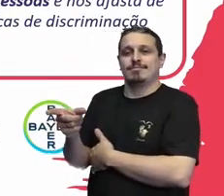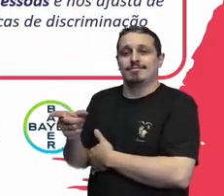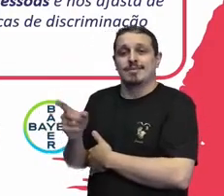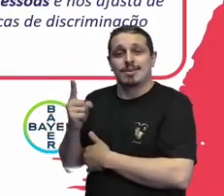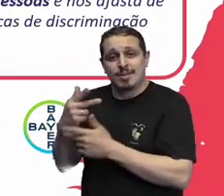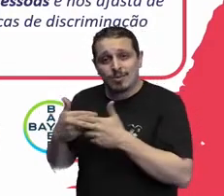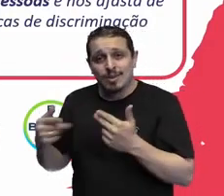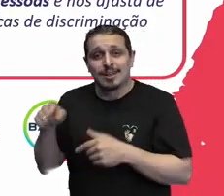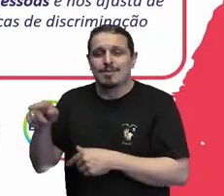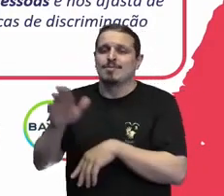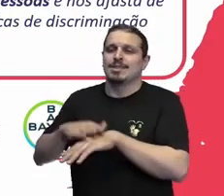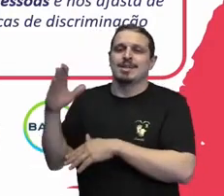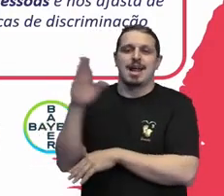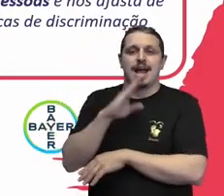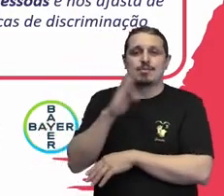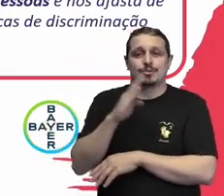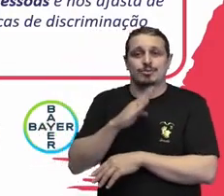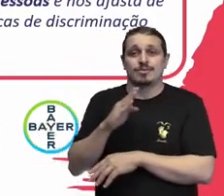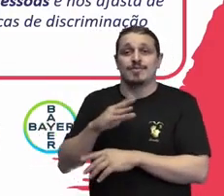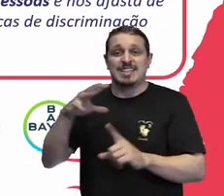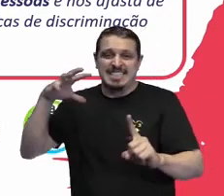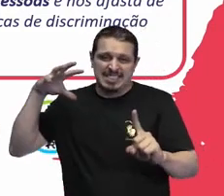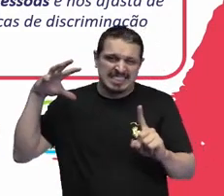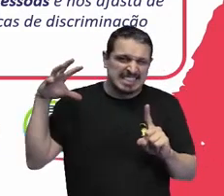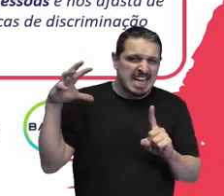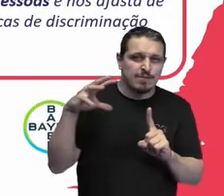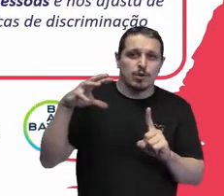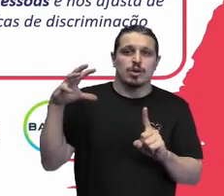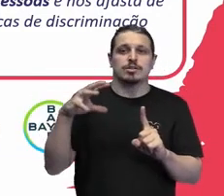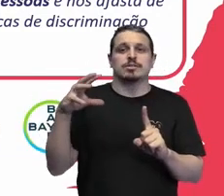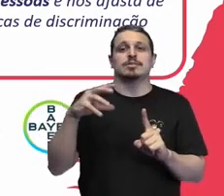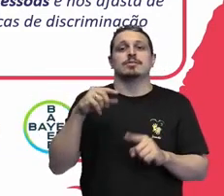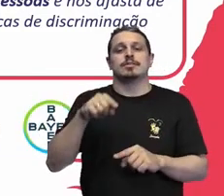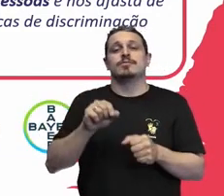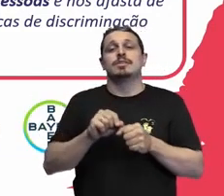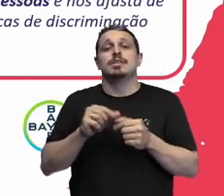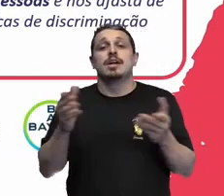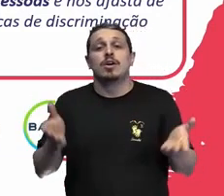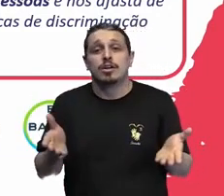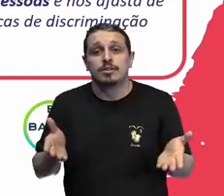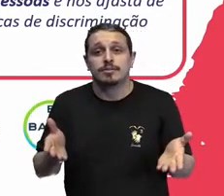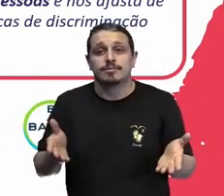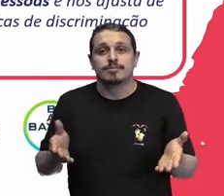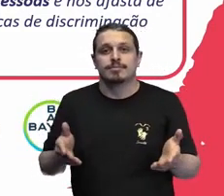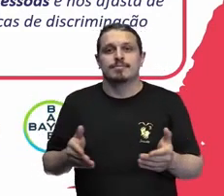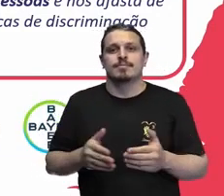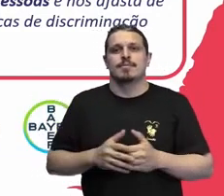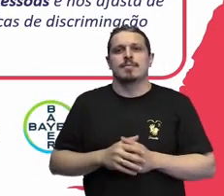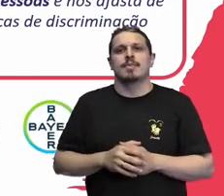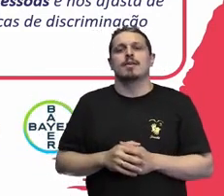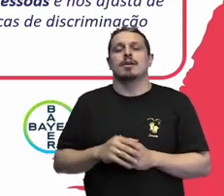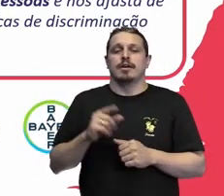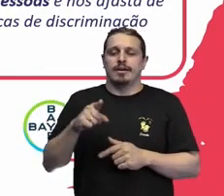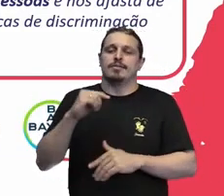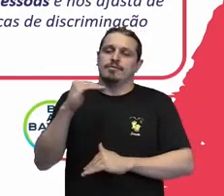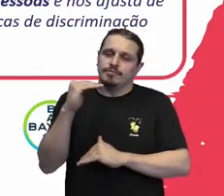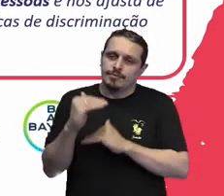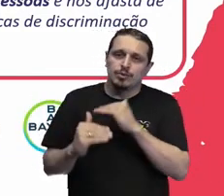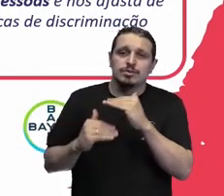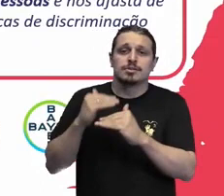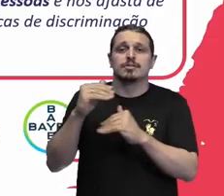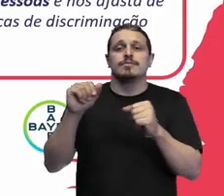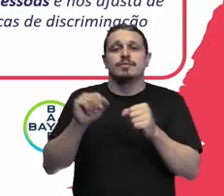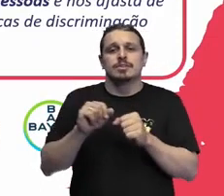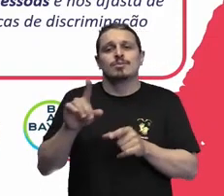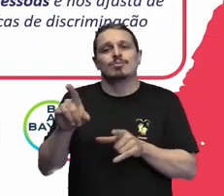rápida na nossa cidade que afetam muito o nosso que afetam muito o desempenho e a vida da organização.